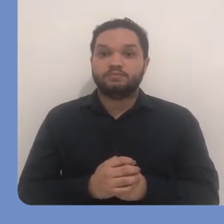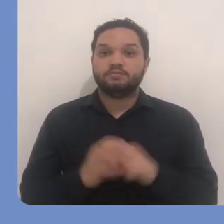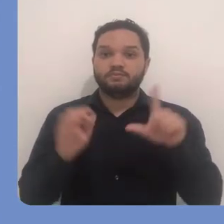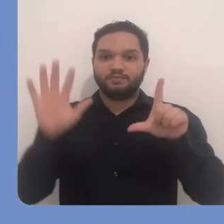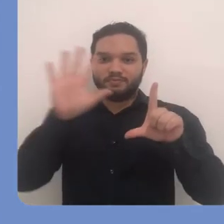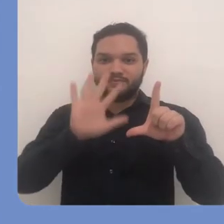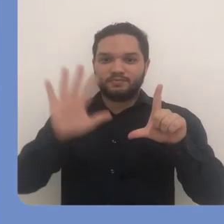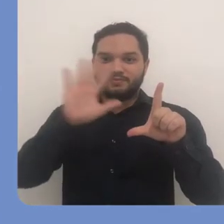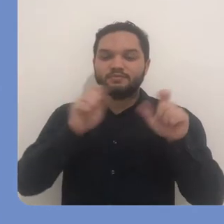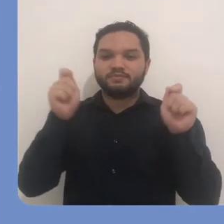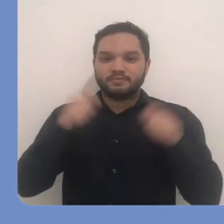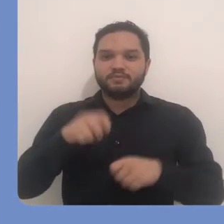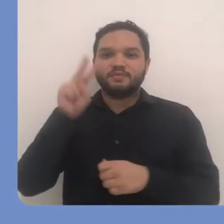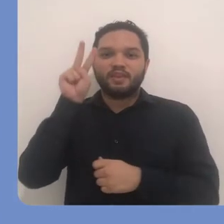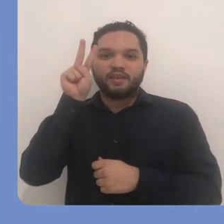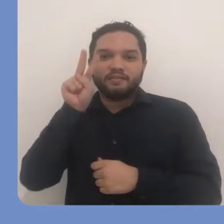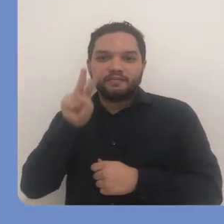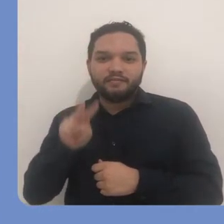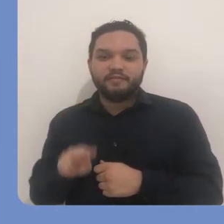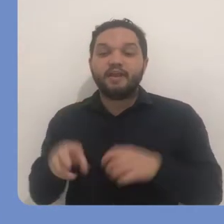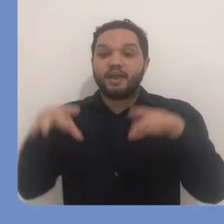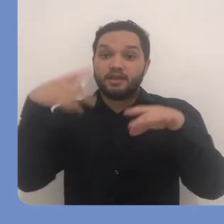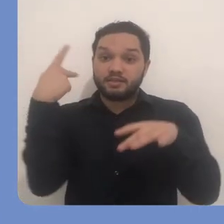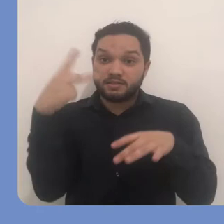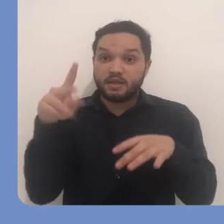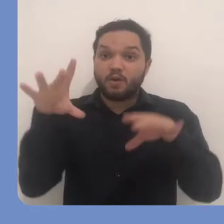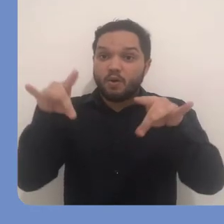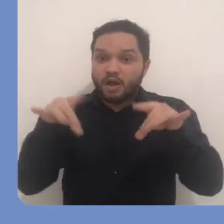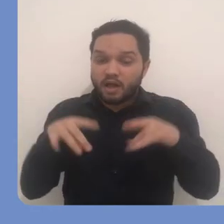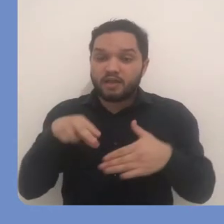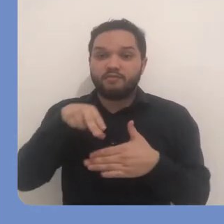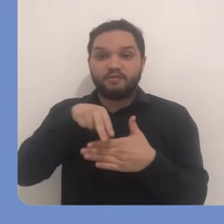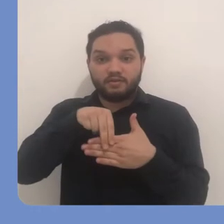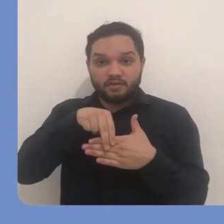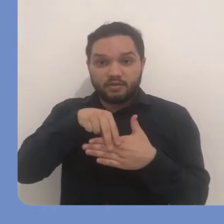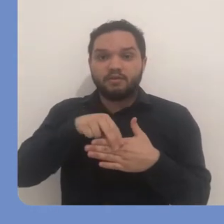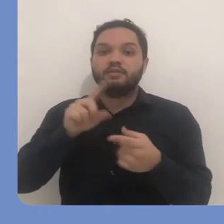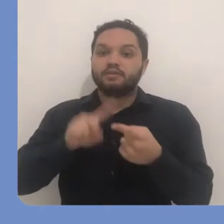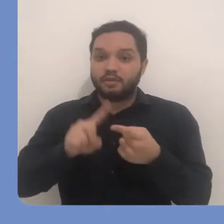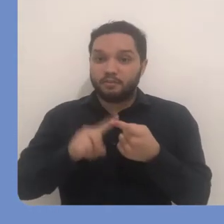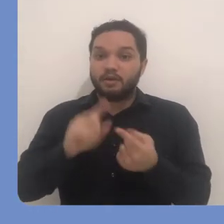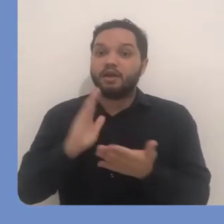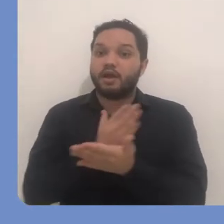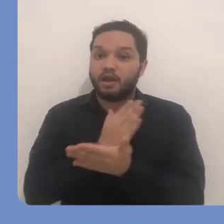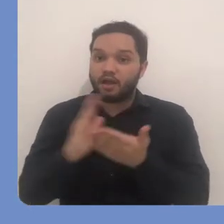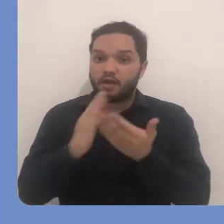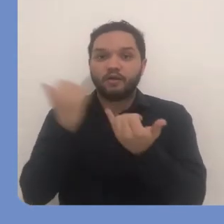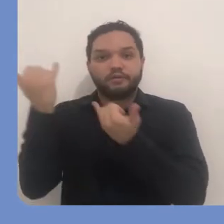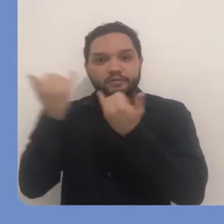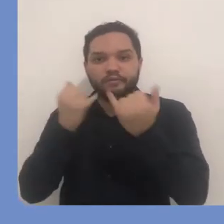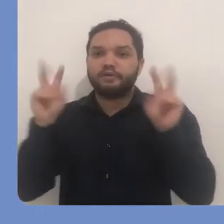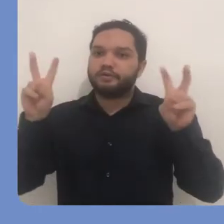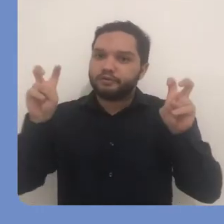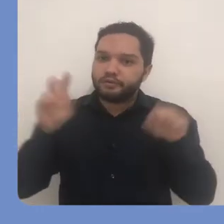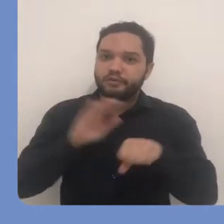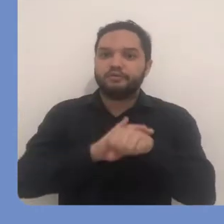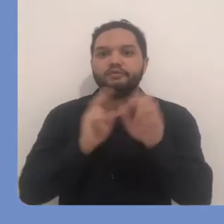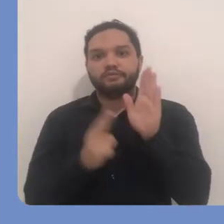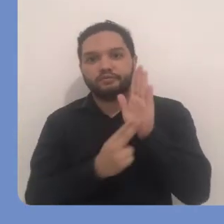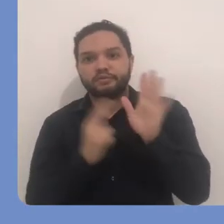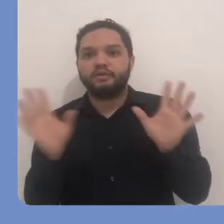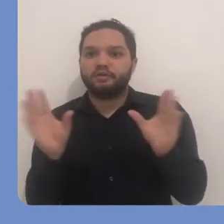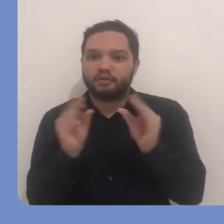Nesta página, onde você visualiza então os arquivos anexados e algumas informações como título,